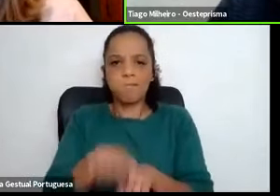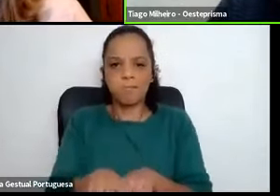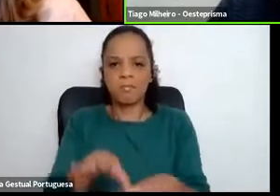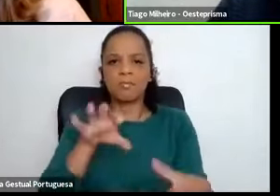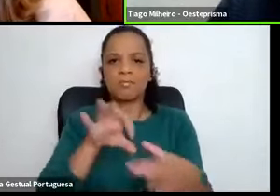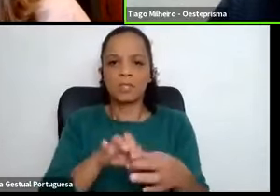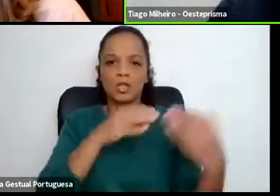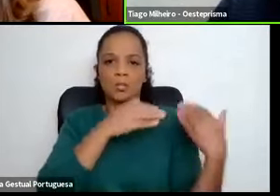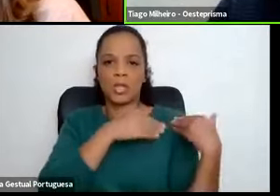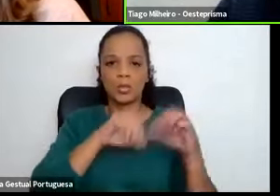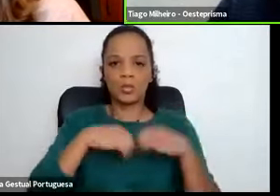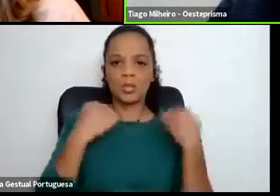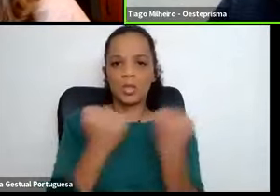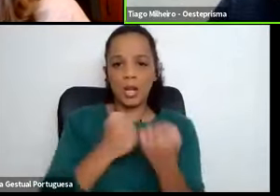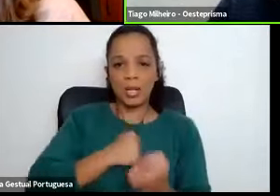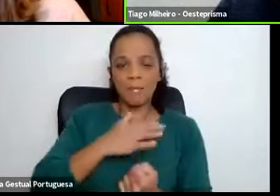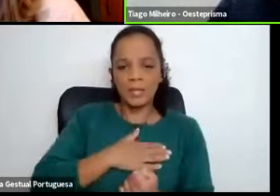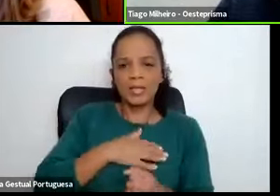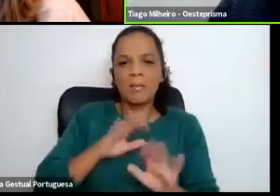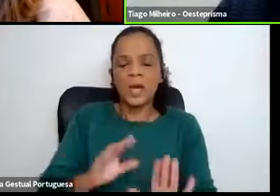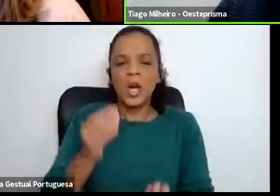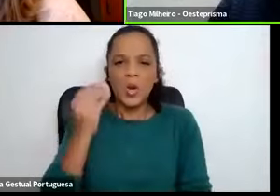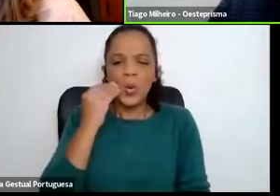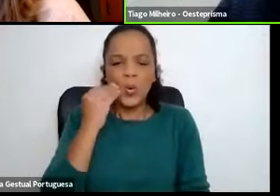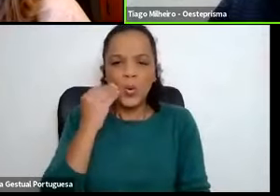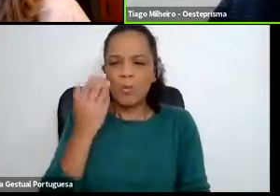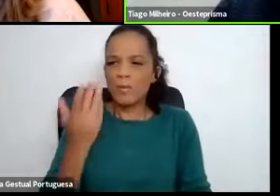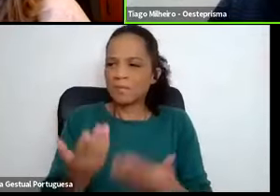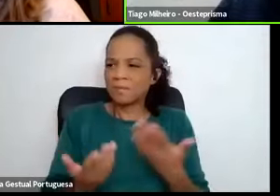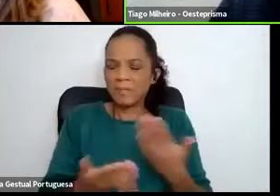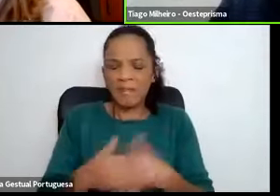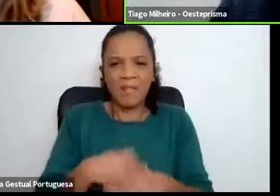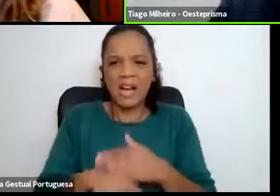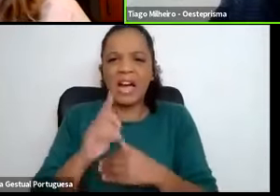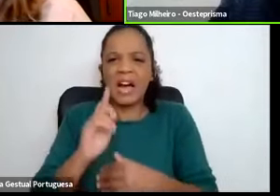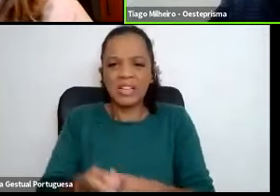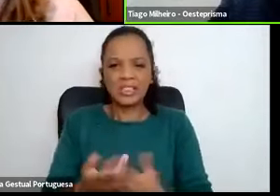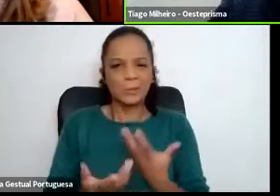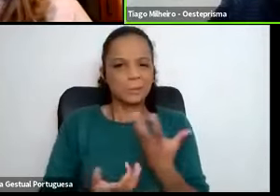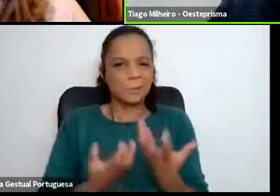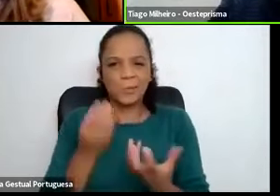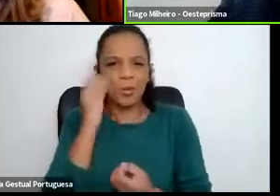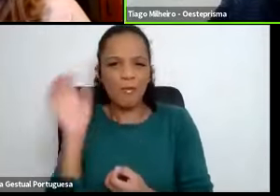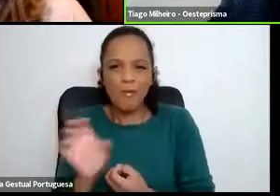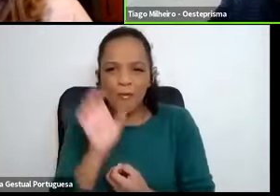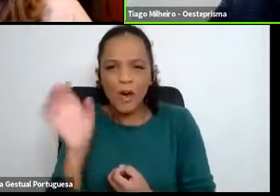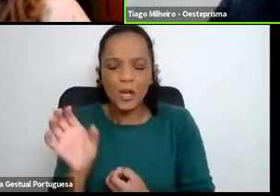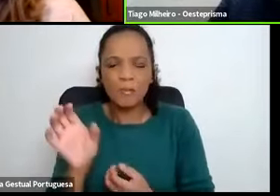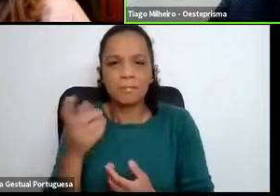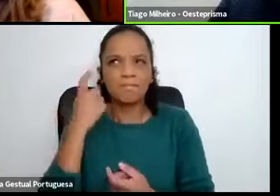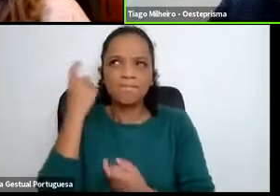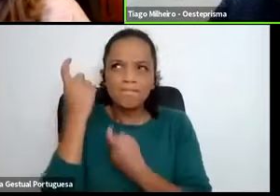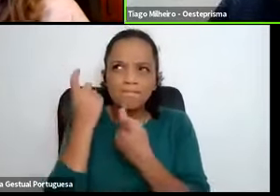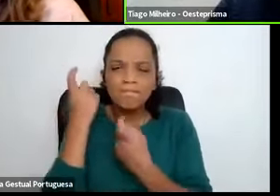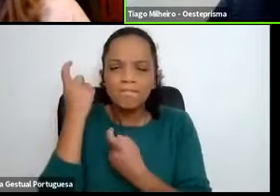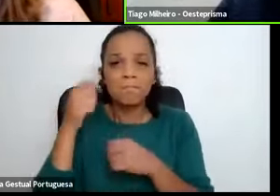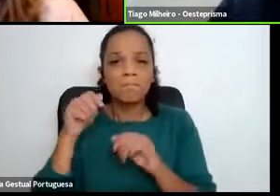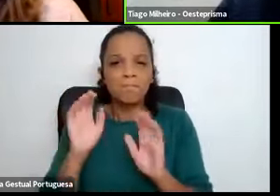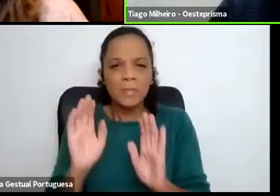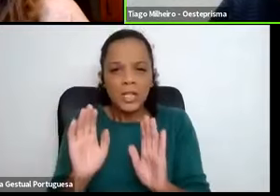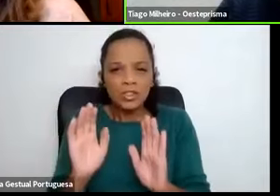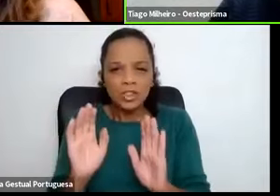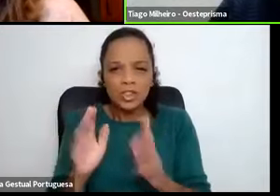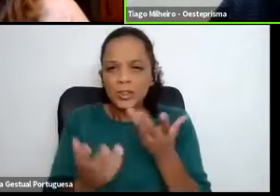E então, mas não sabíamos muito bem o que é que havíamos de fazer, enfim, pensámos nisso, mas sem saber muito bem